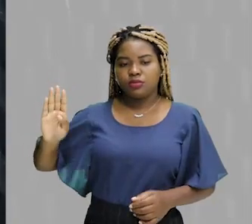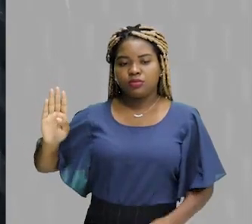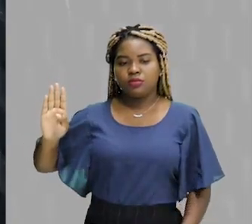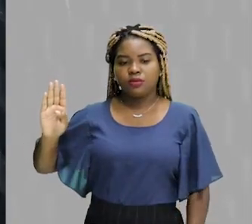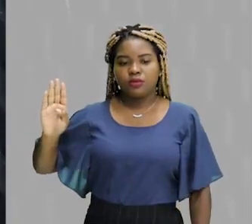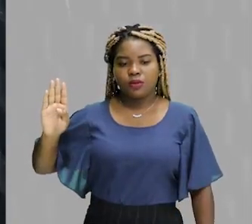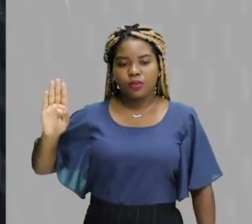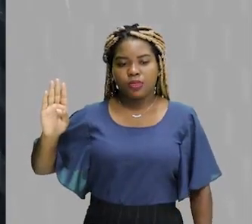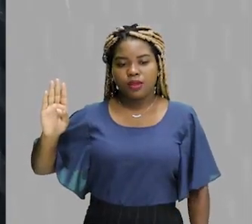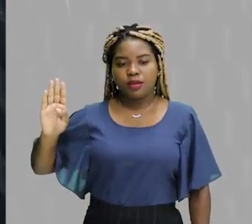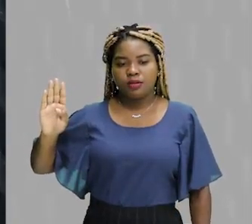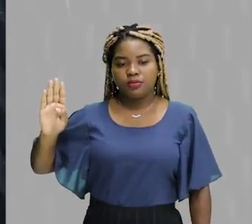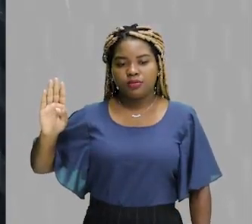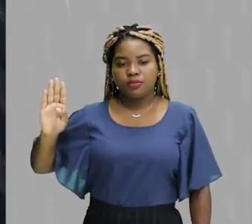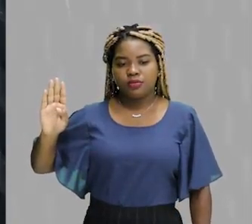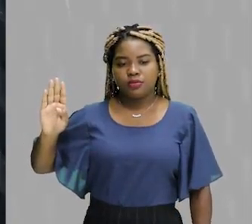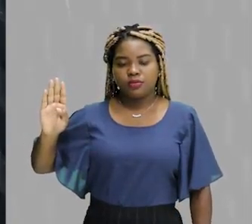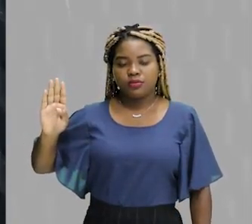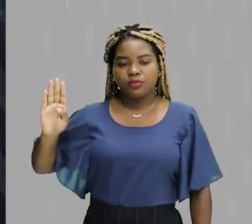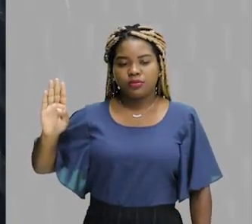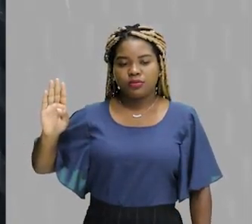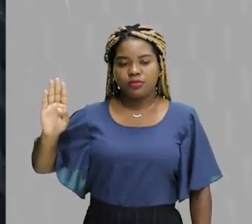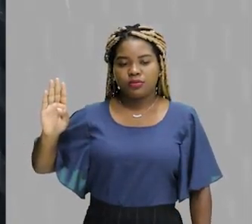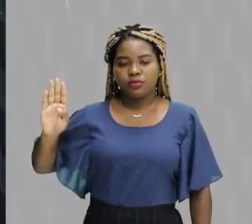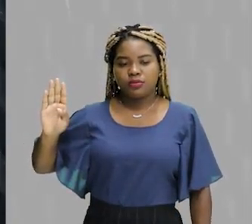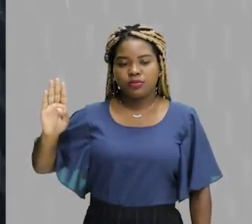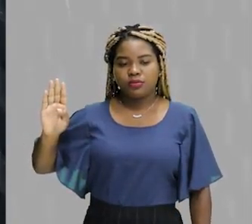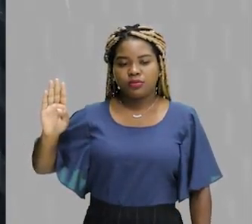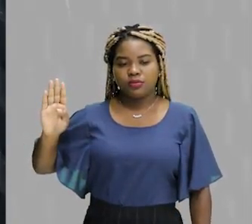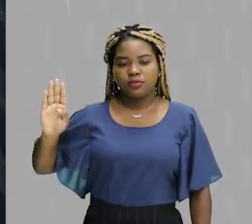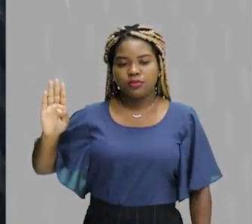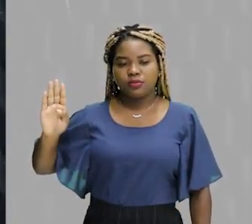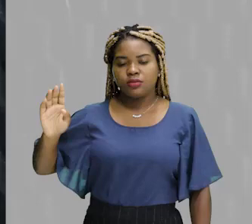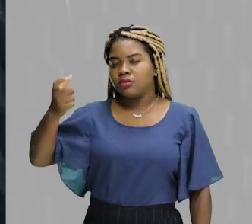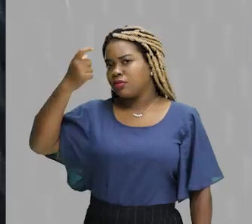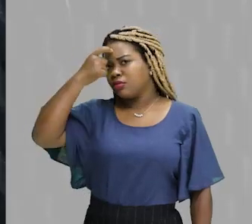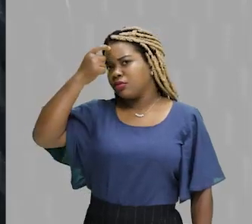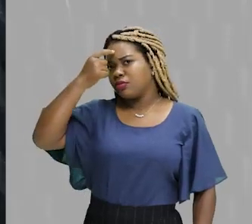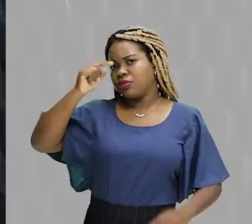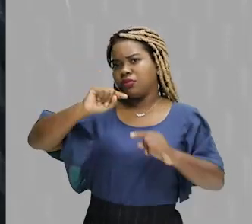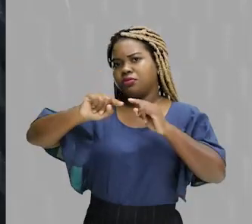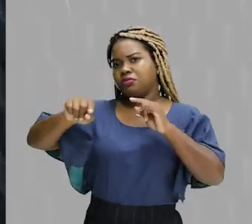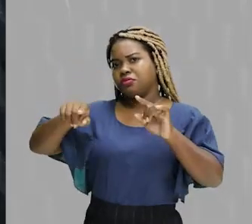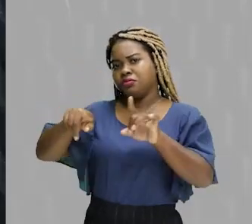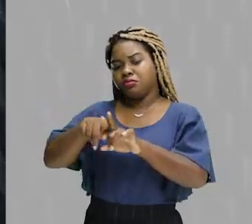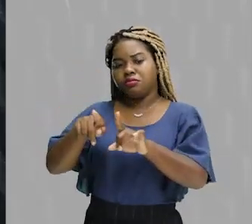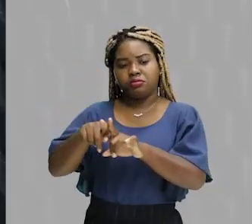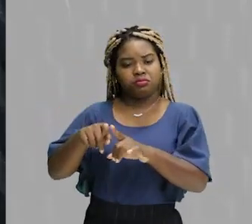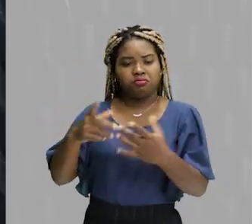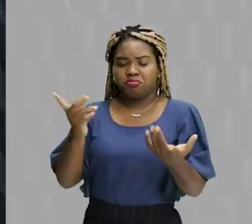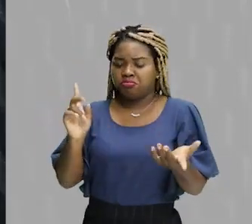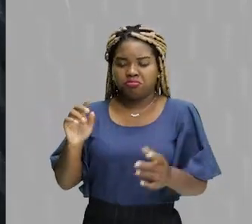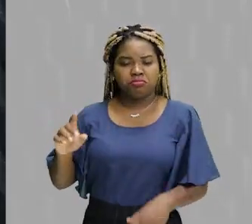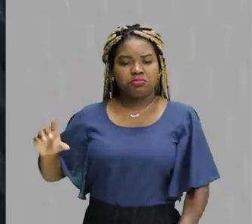Cognitiva? Se ela não é objetiva, cognitiva também da estrutura do pensamento. Cognição, pensar também não.